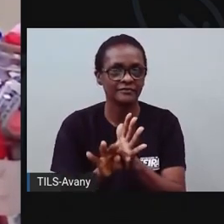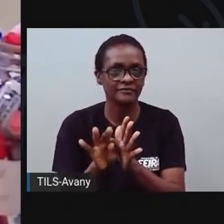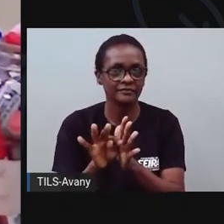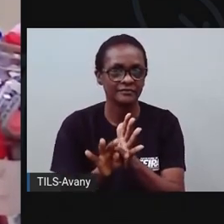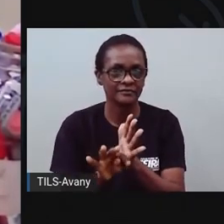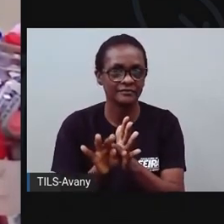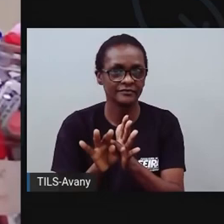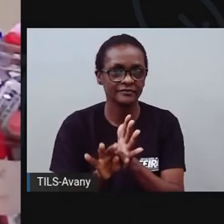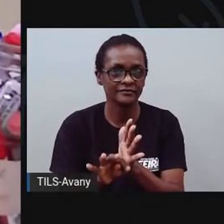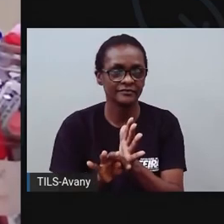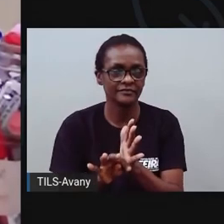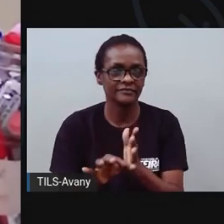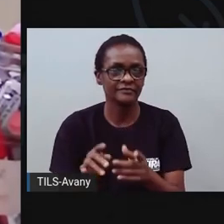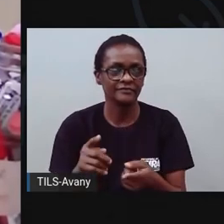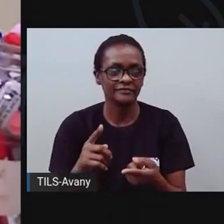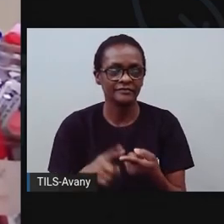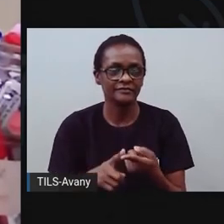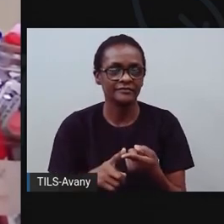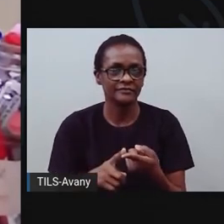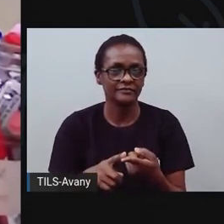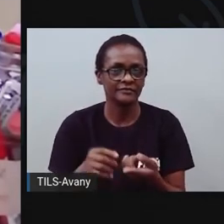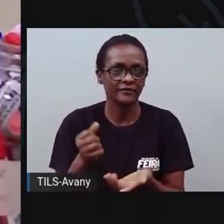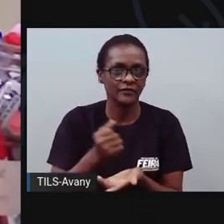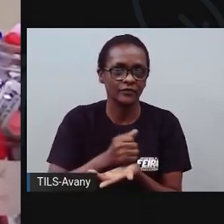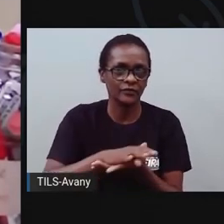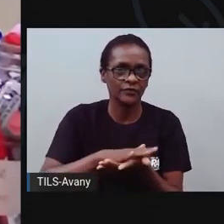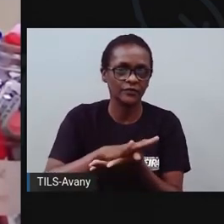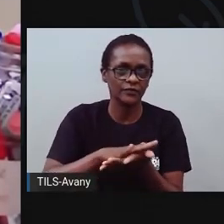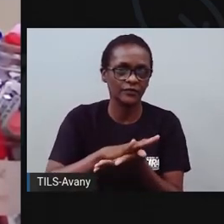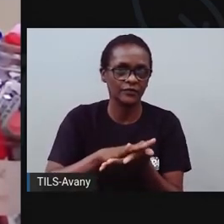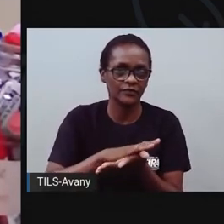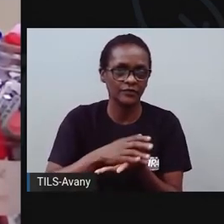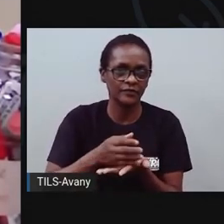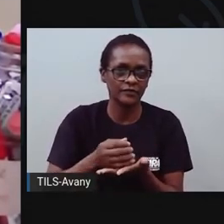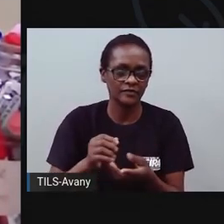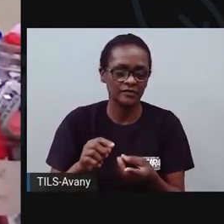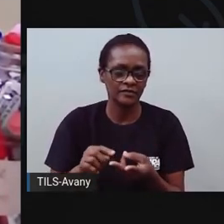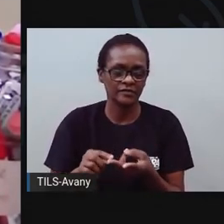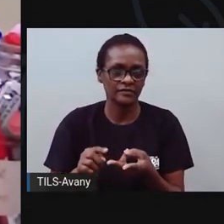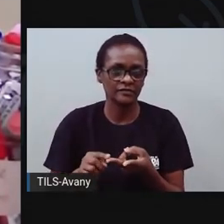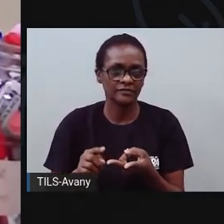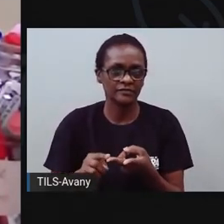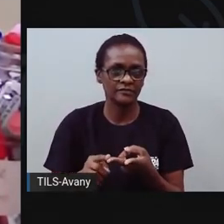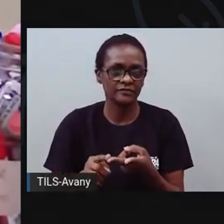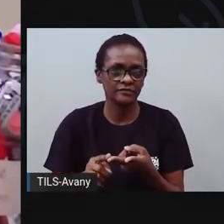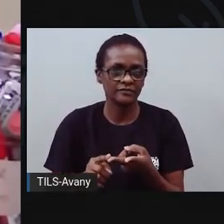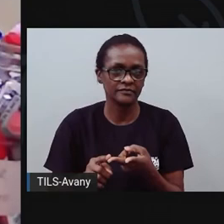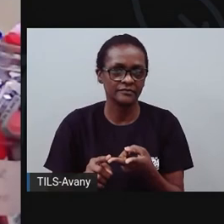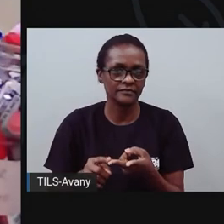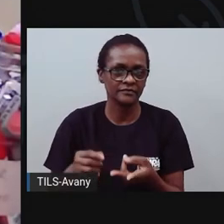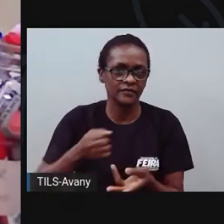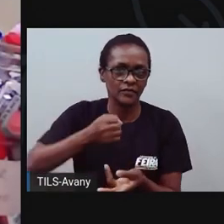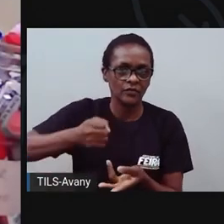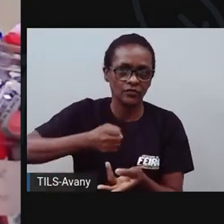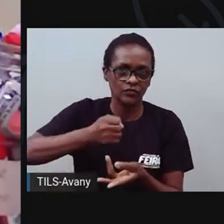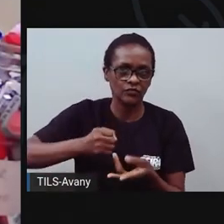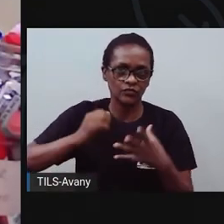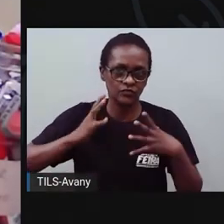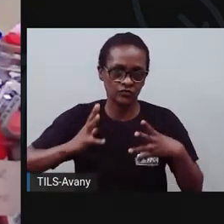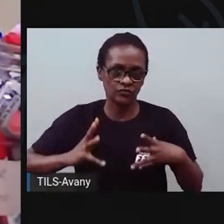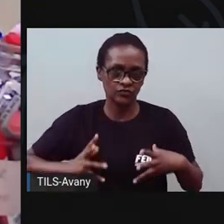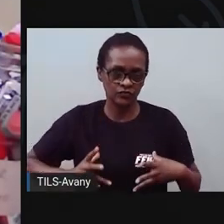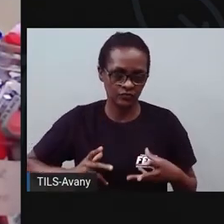os itens estão álcool líquido, né, e em gel, a 70%. Água sanitária, desinfetante,